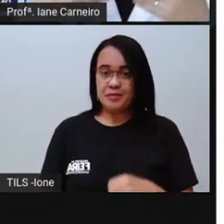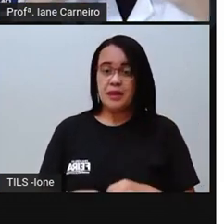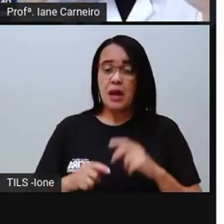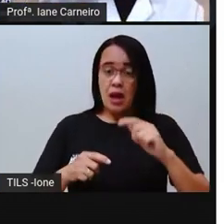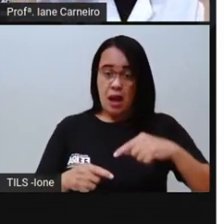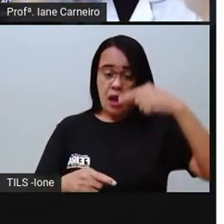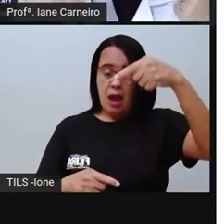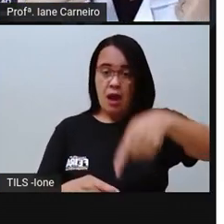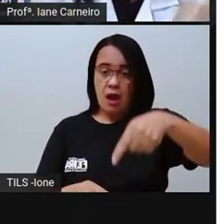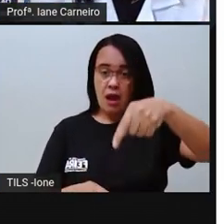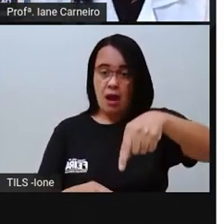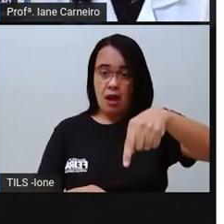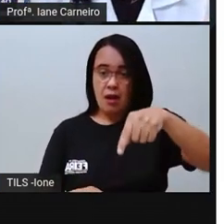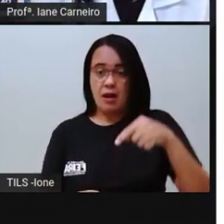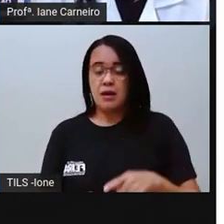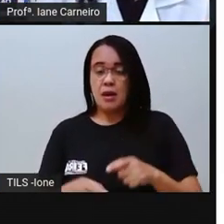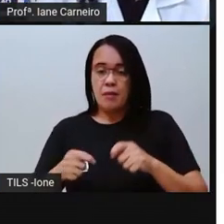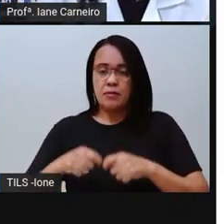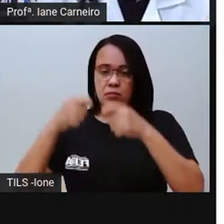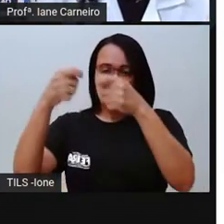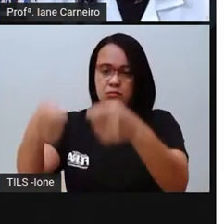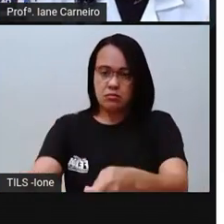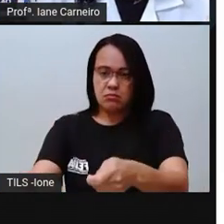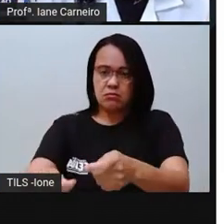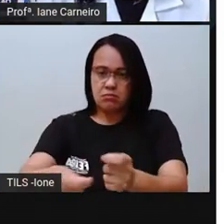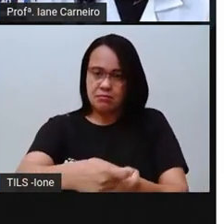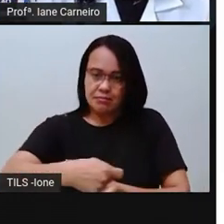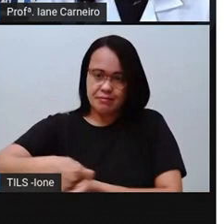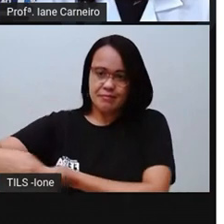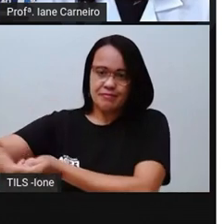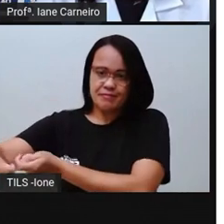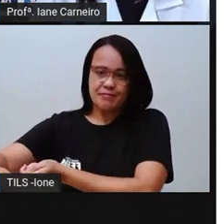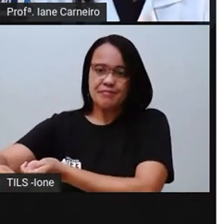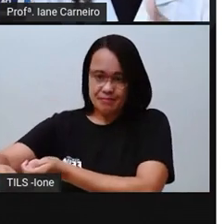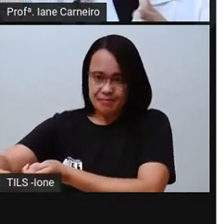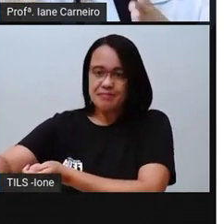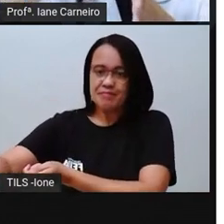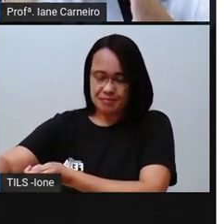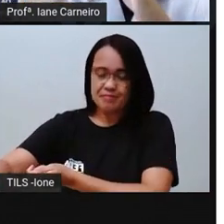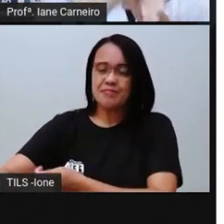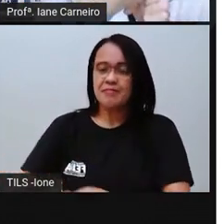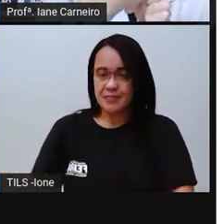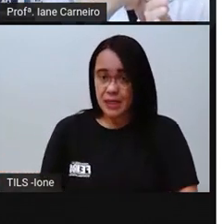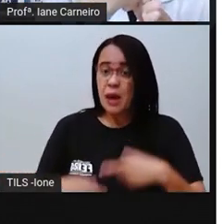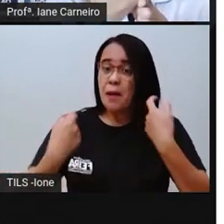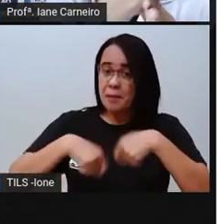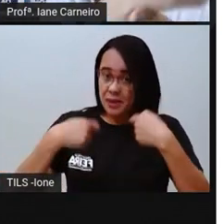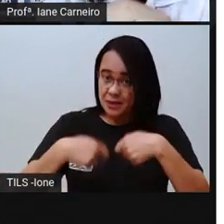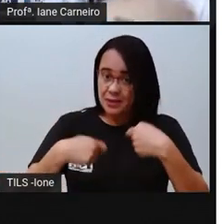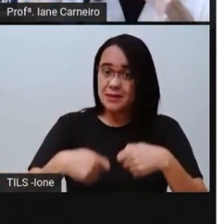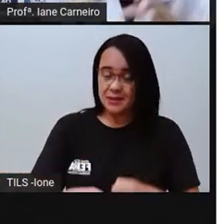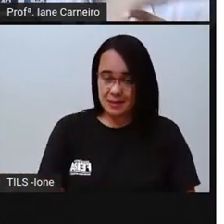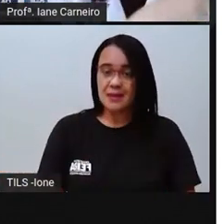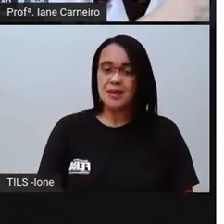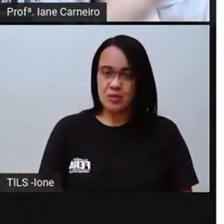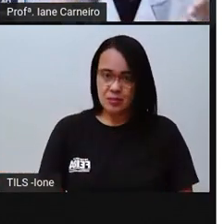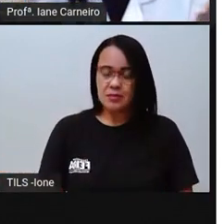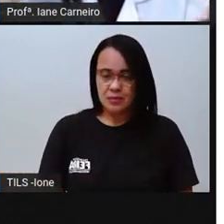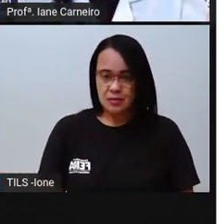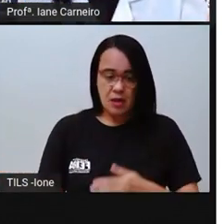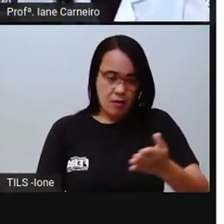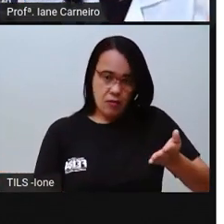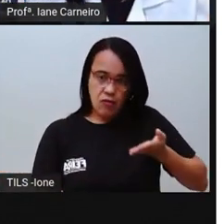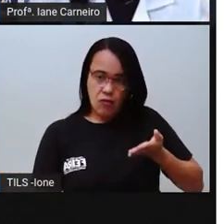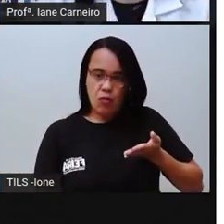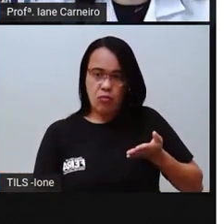tem que ser nas bocas do fundo. E o cabo da panela, ó, tem que ser, ficar pra dentro, né? Do fogão, dentro do fogão e não pra